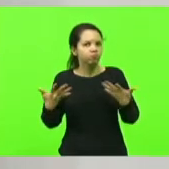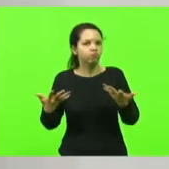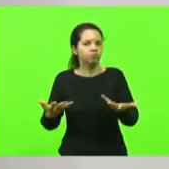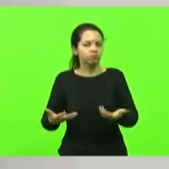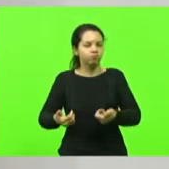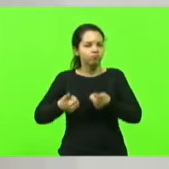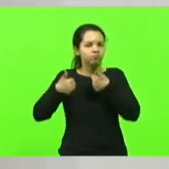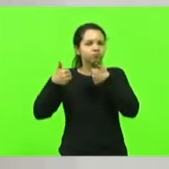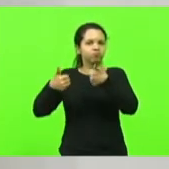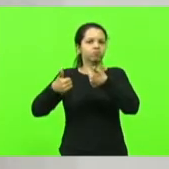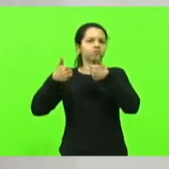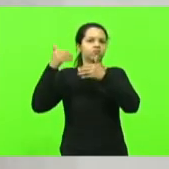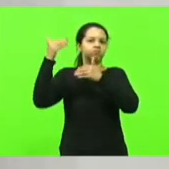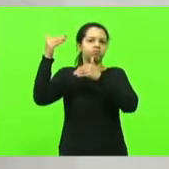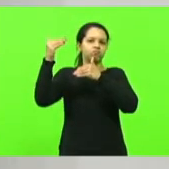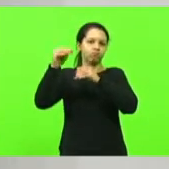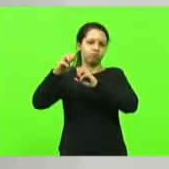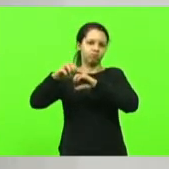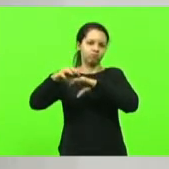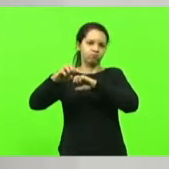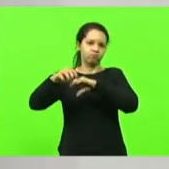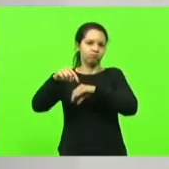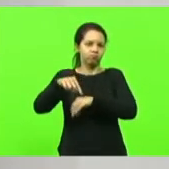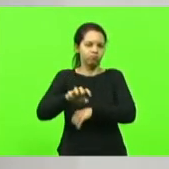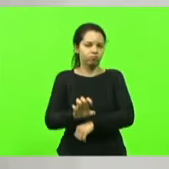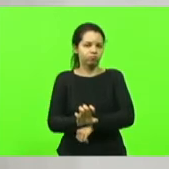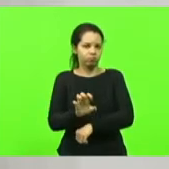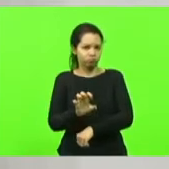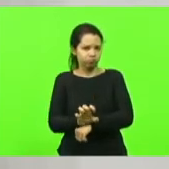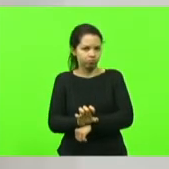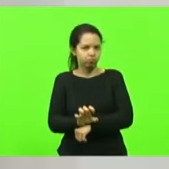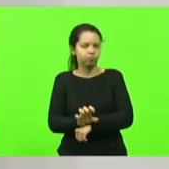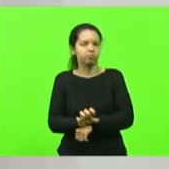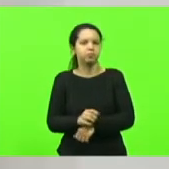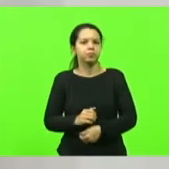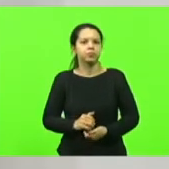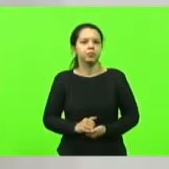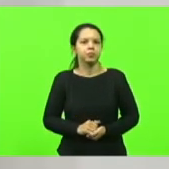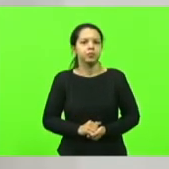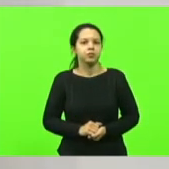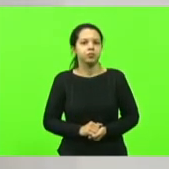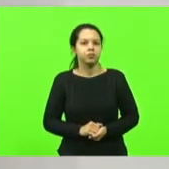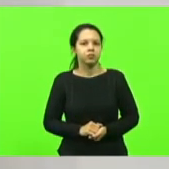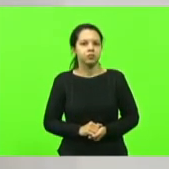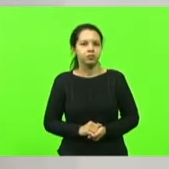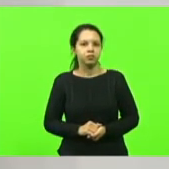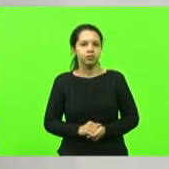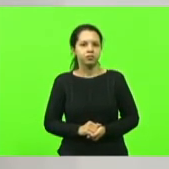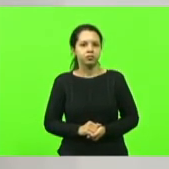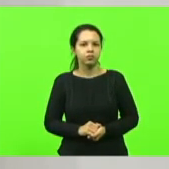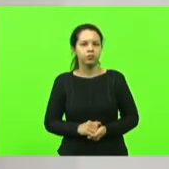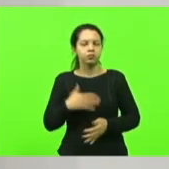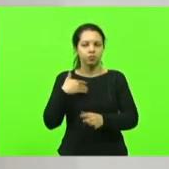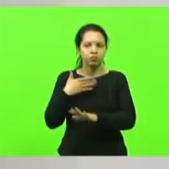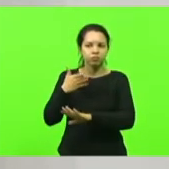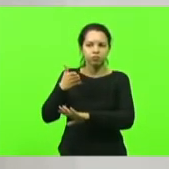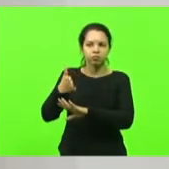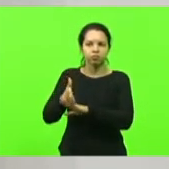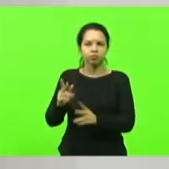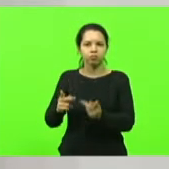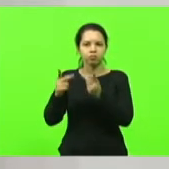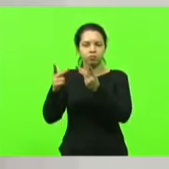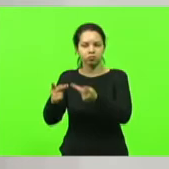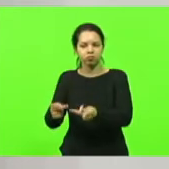educação no nosso Estado. E no estar lá, acompanhei,